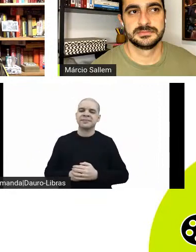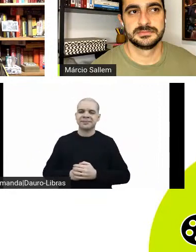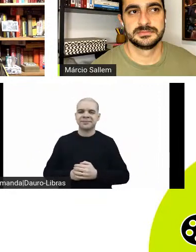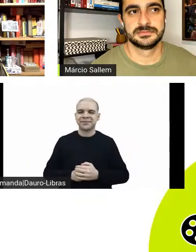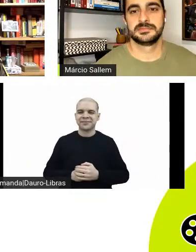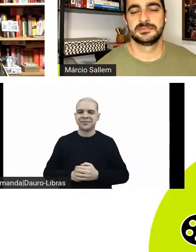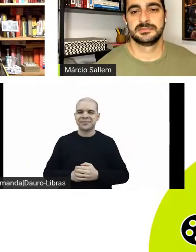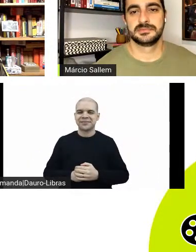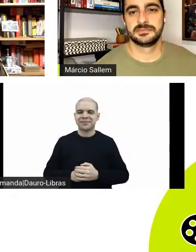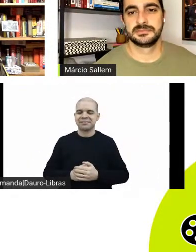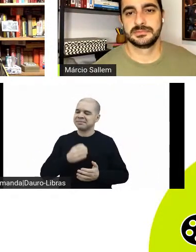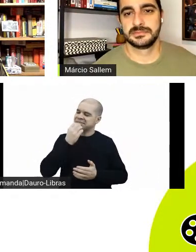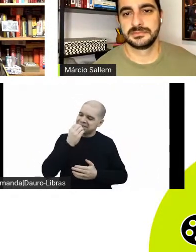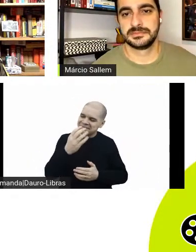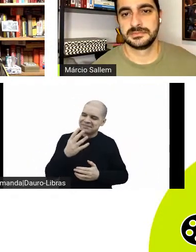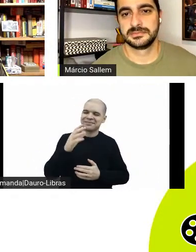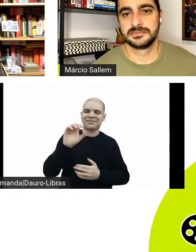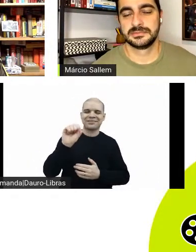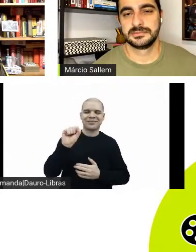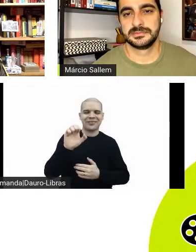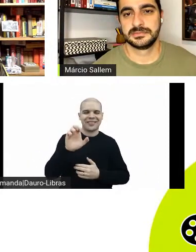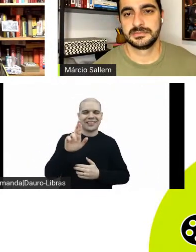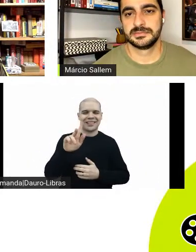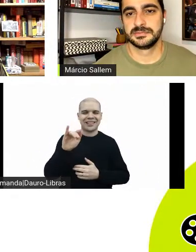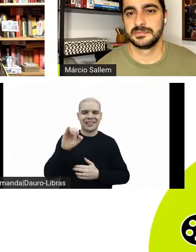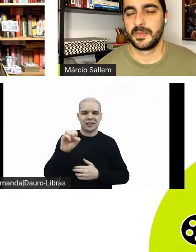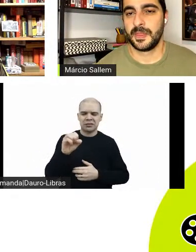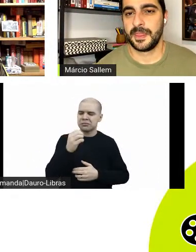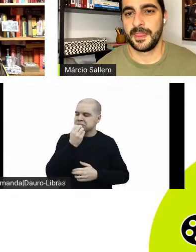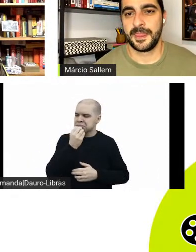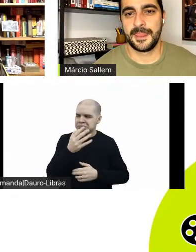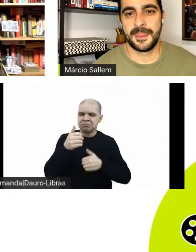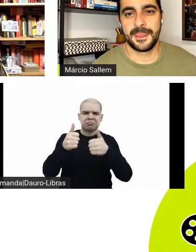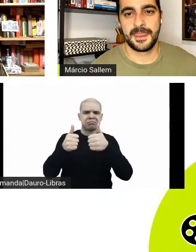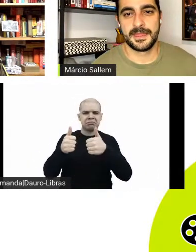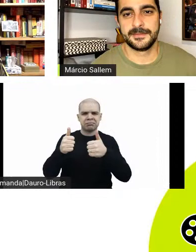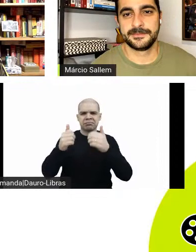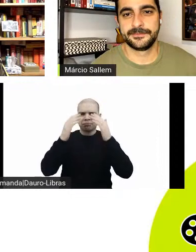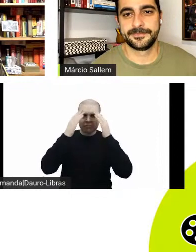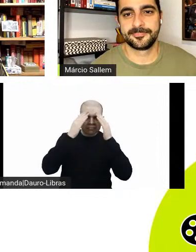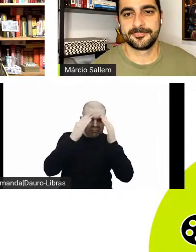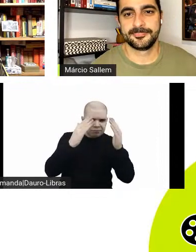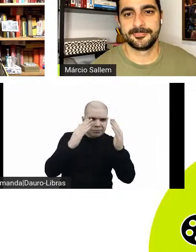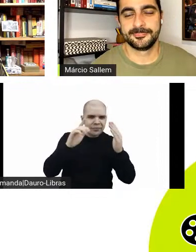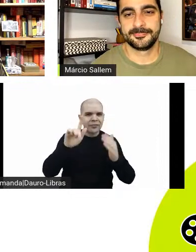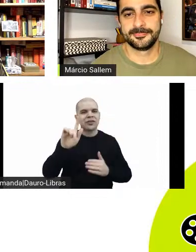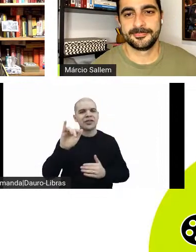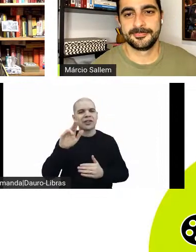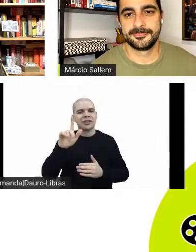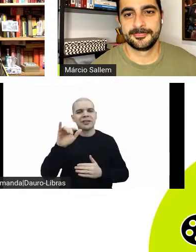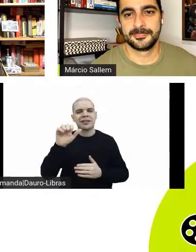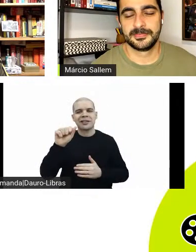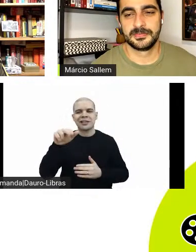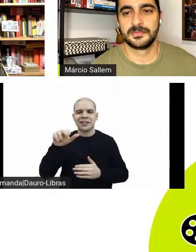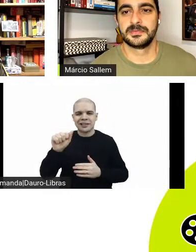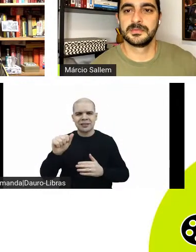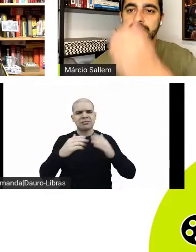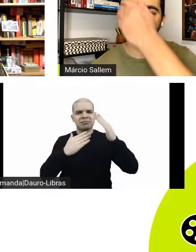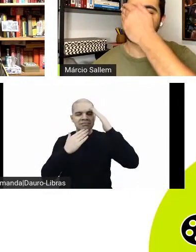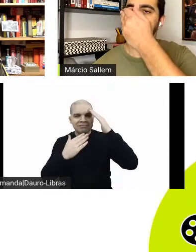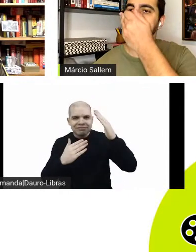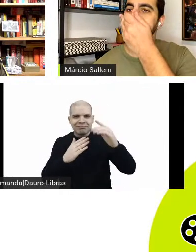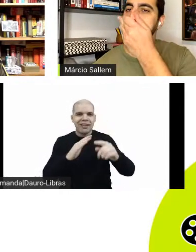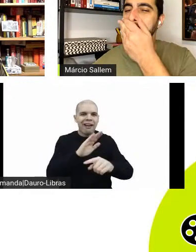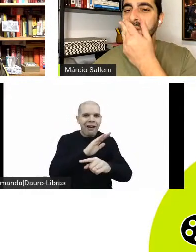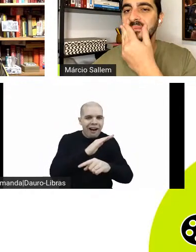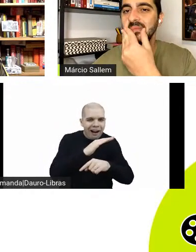Maravilha, Sérgio, obrigada aí pela indicação também. Gil, obrigada pela mediação mais uma vez aqui com a gente,